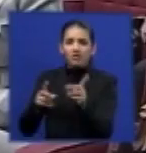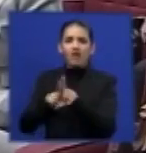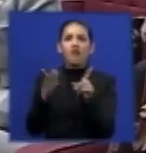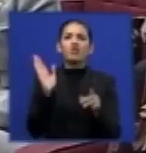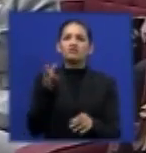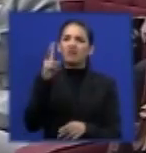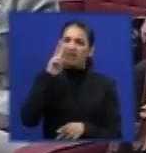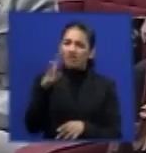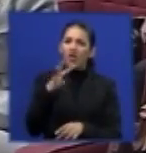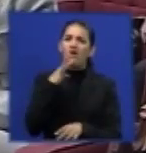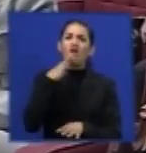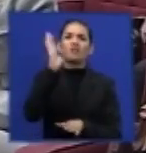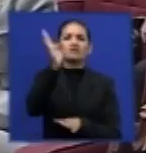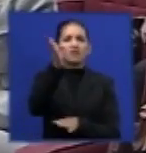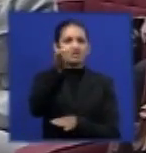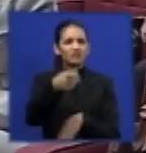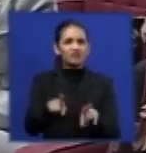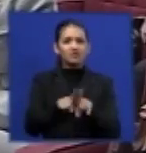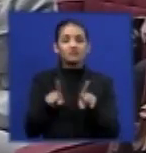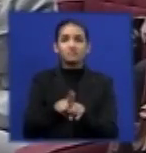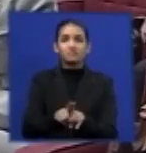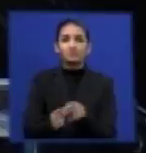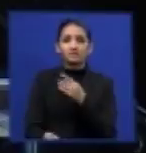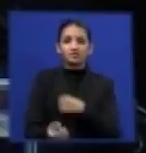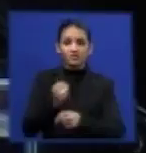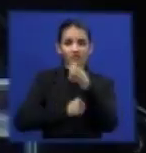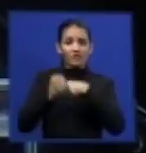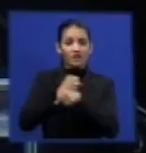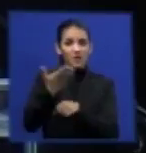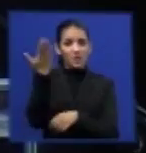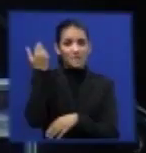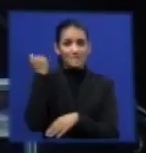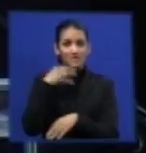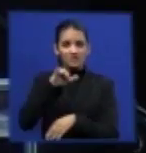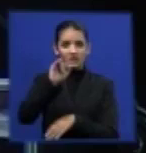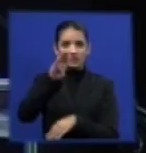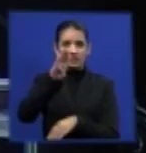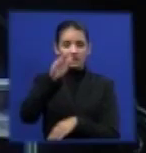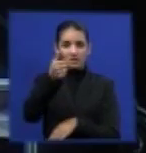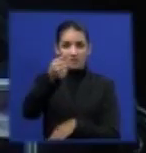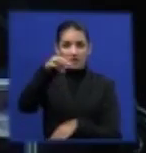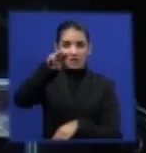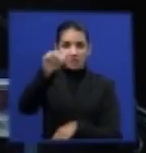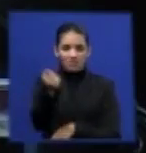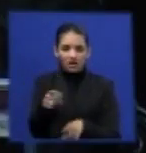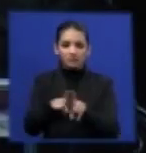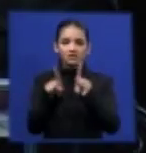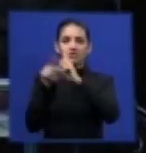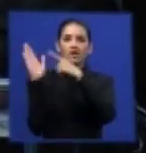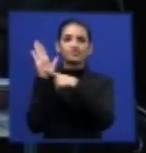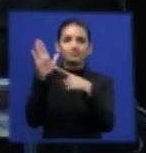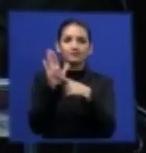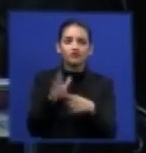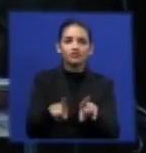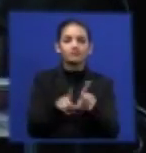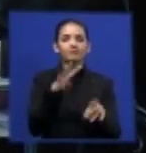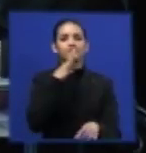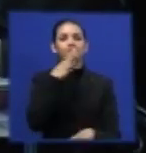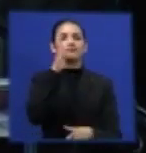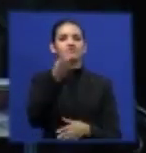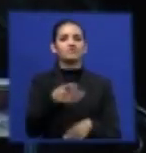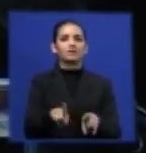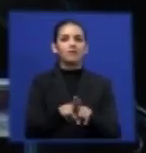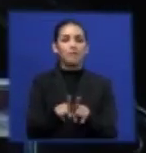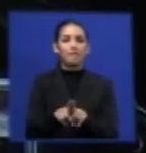em mãos, trazidas pelo Ibama no passado, numa ação civil pública que eu defendo em favor da Penelbeck, no ilustre juiz